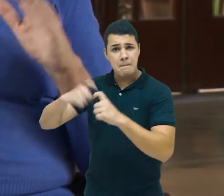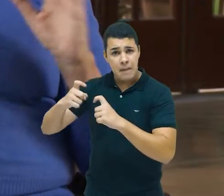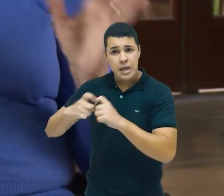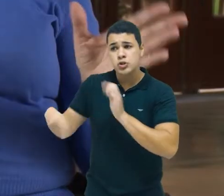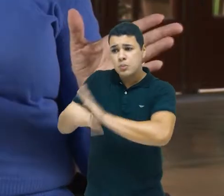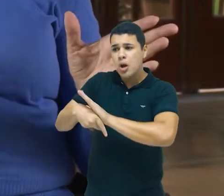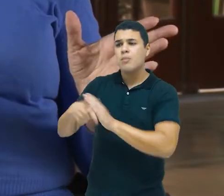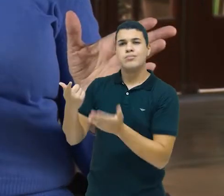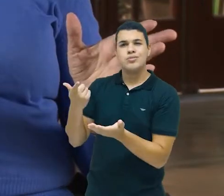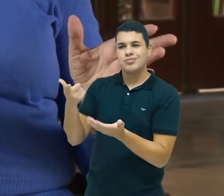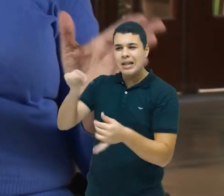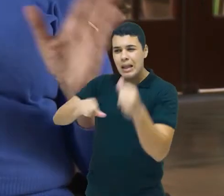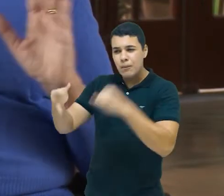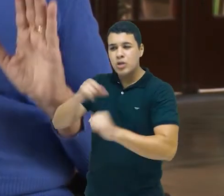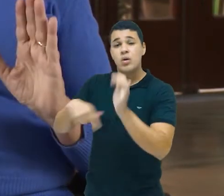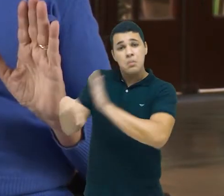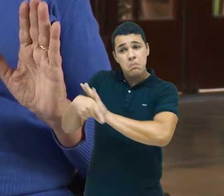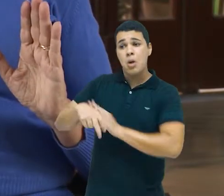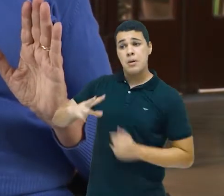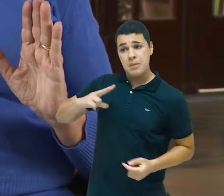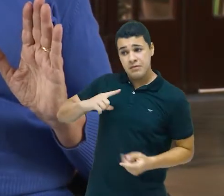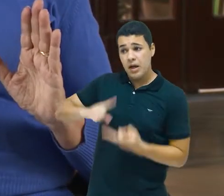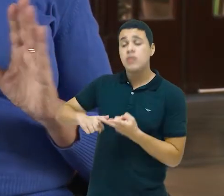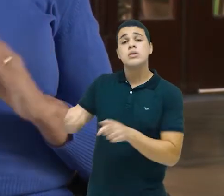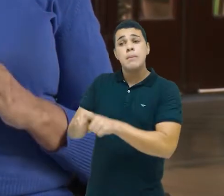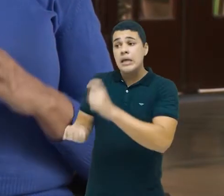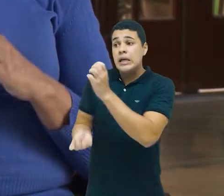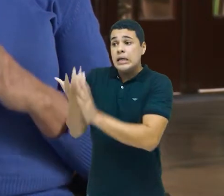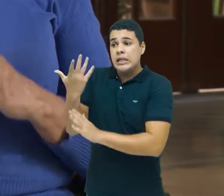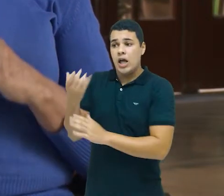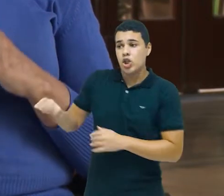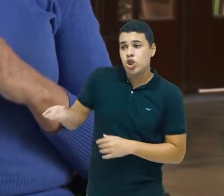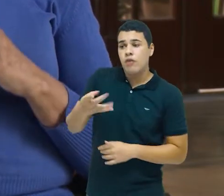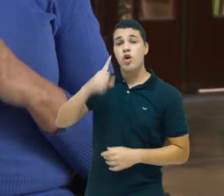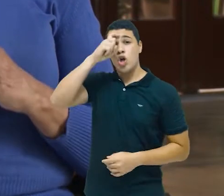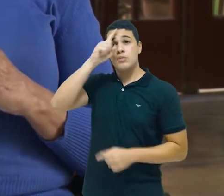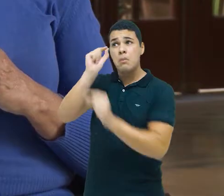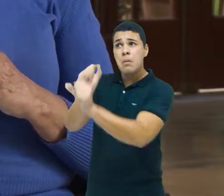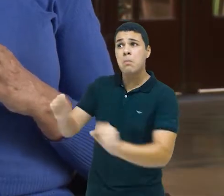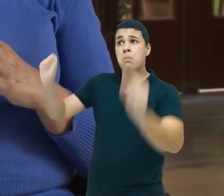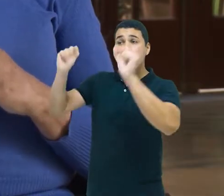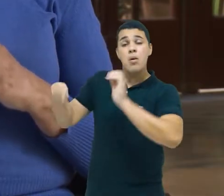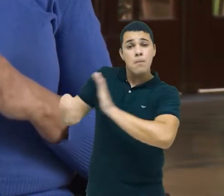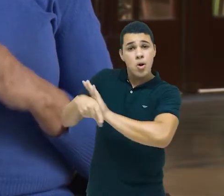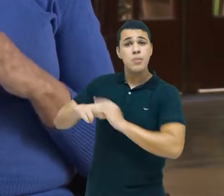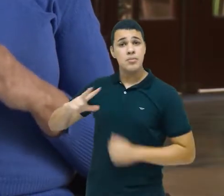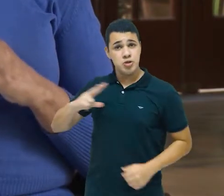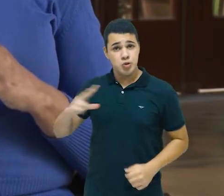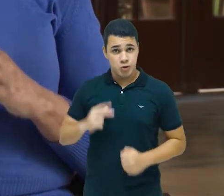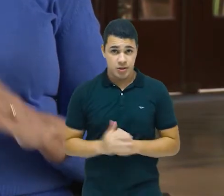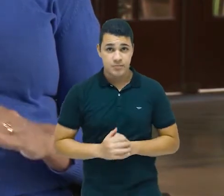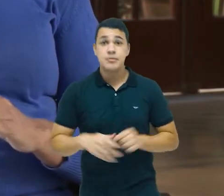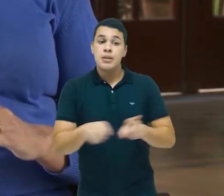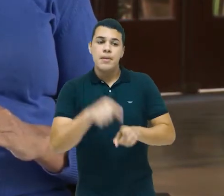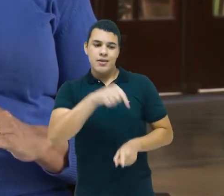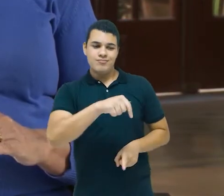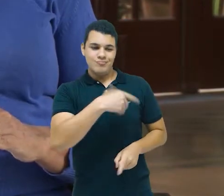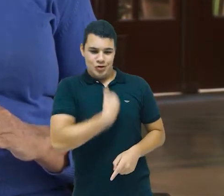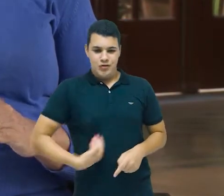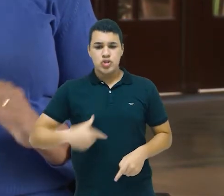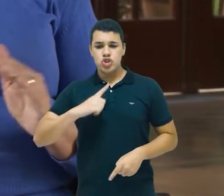privados. Eu não sei se fica claro isso, medicina previdenciária. Um sistema de seguro. E, portanto, como o seguro